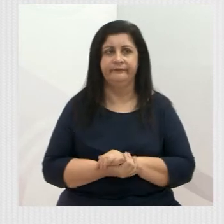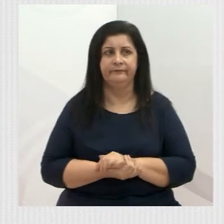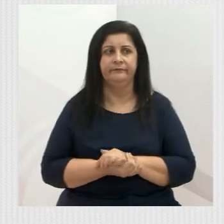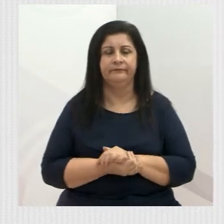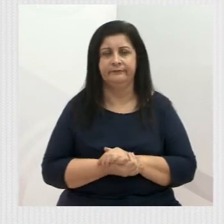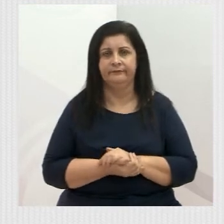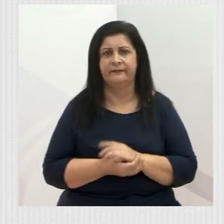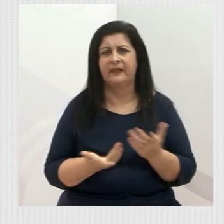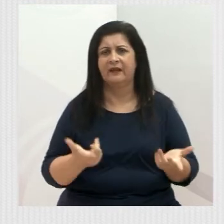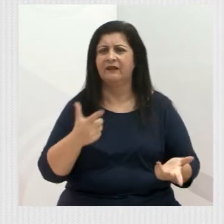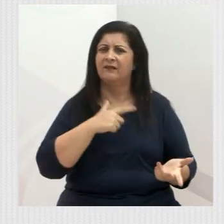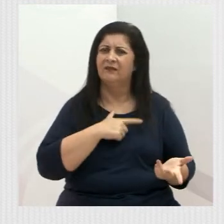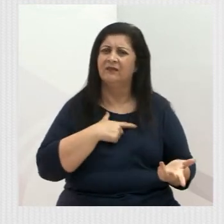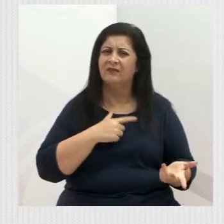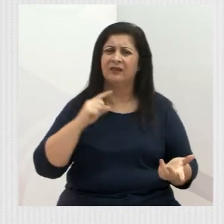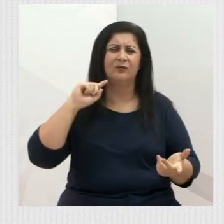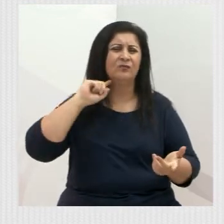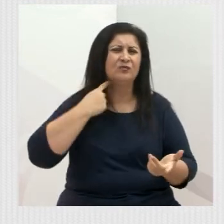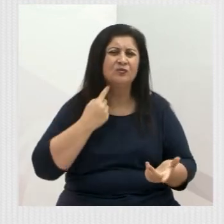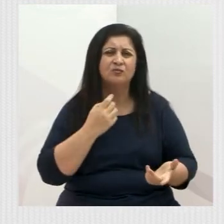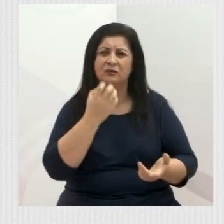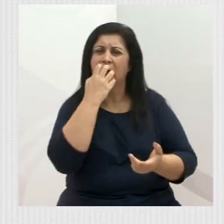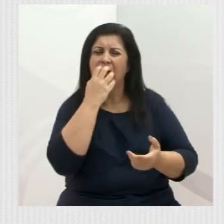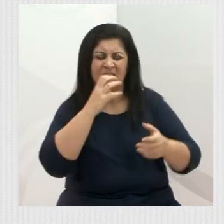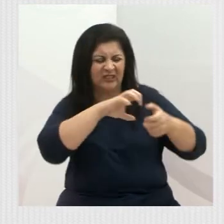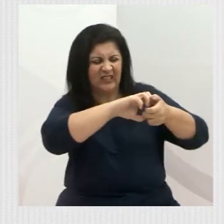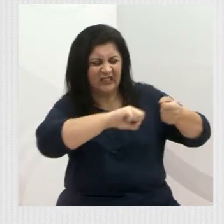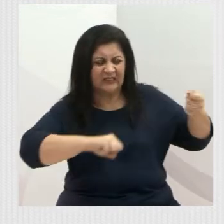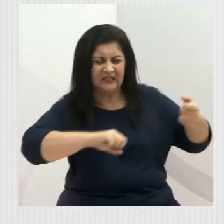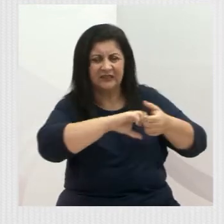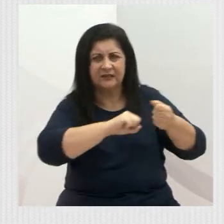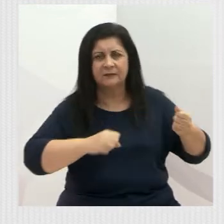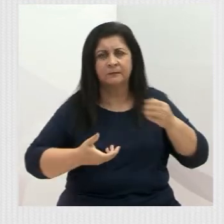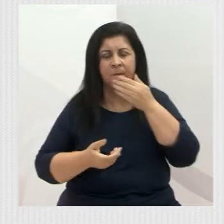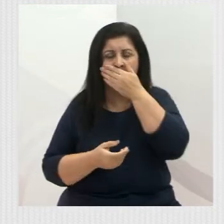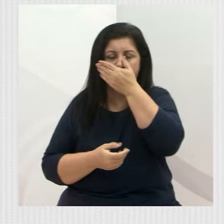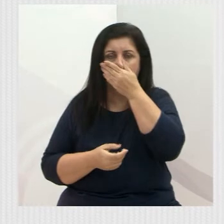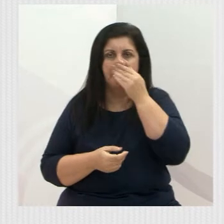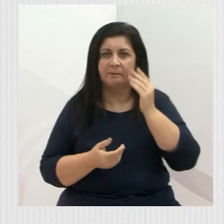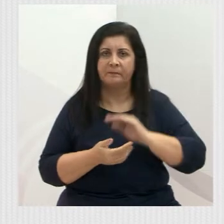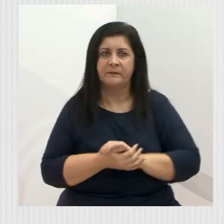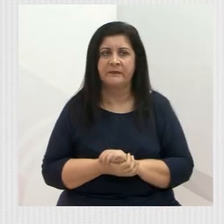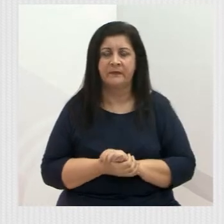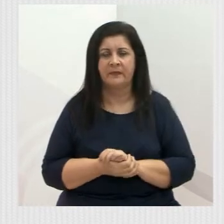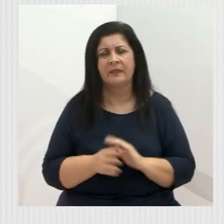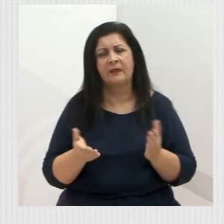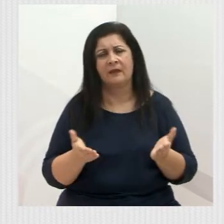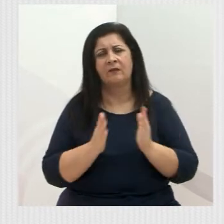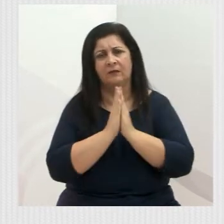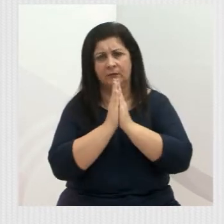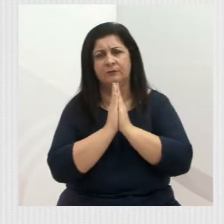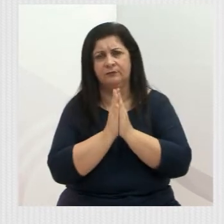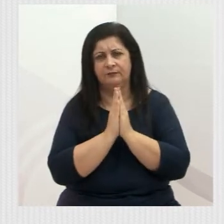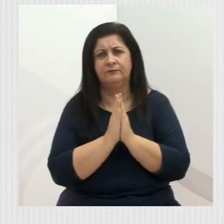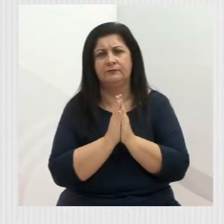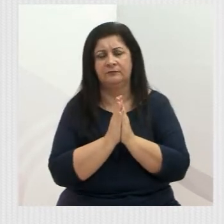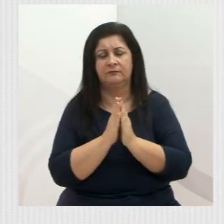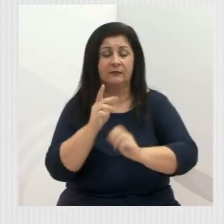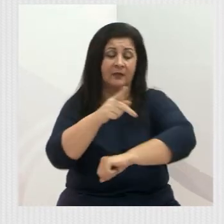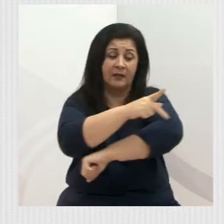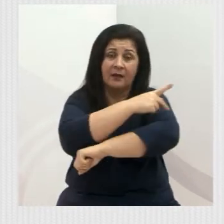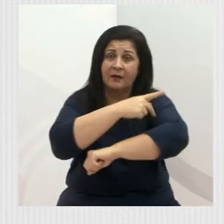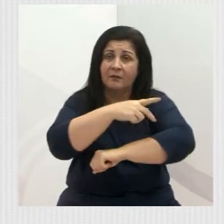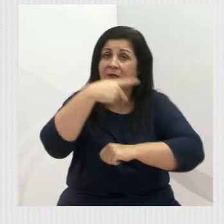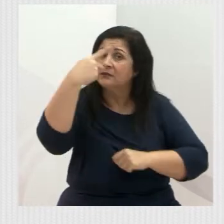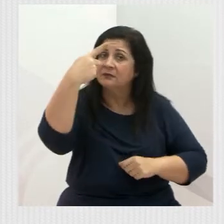deixando a praça feia, aí vem cachorro, rasga, enfim. Eu quero só fazer um apelo. A praça é de